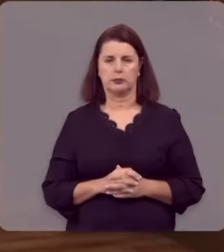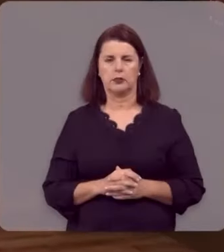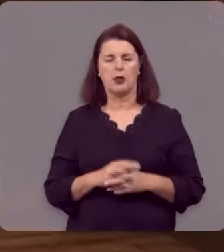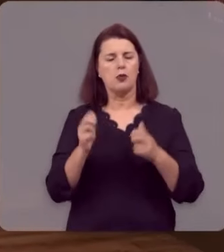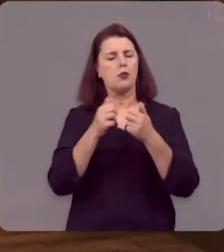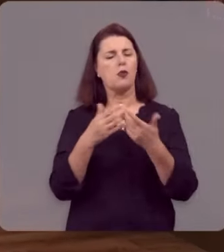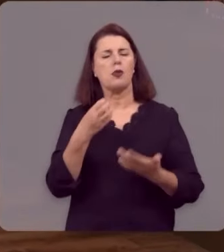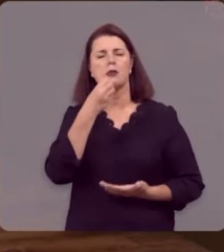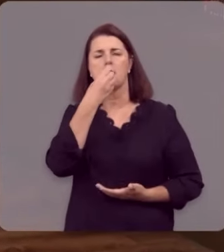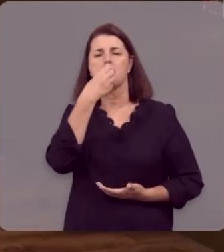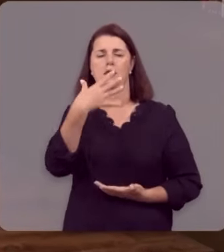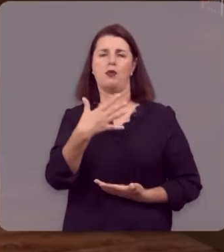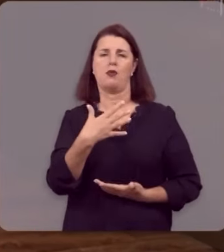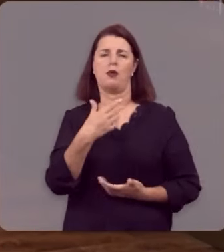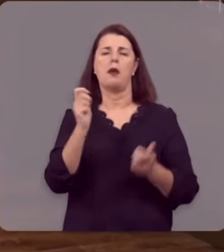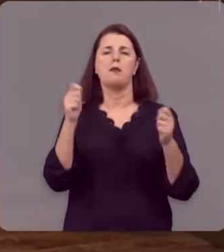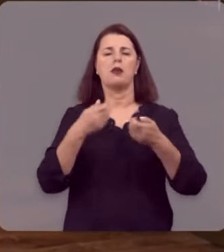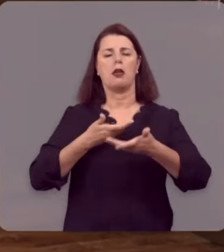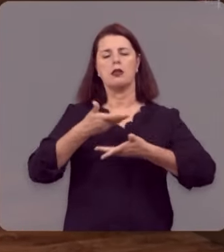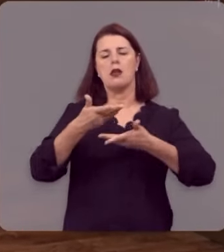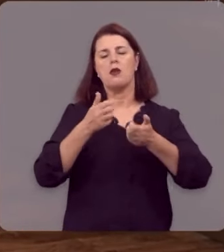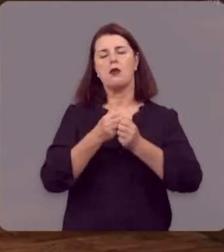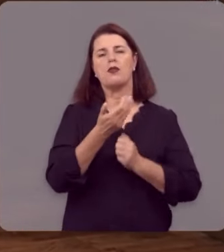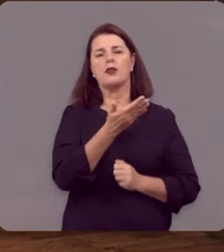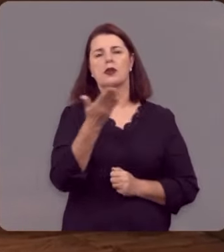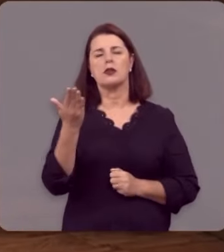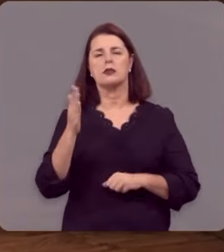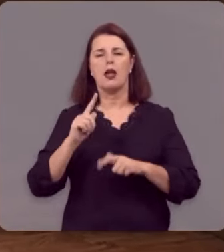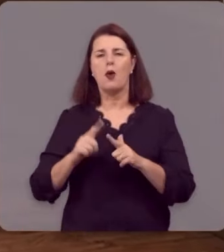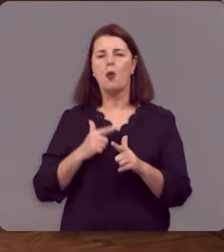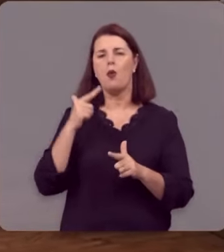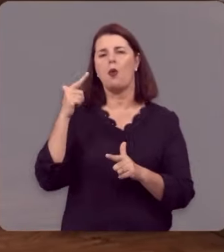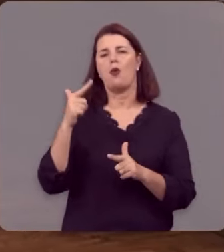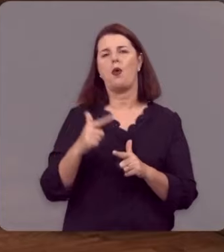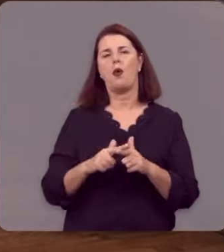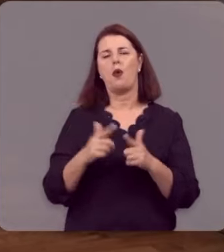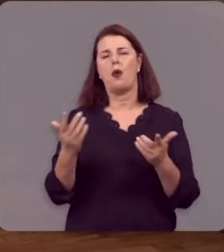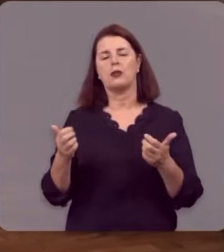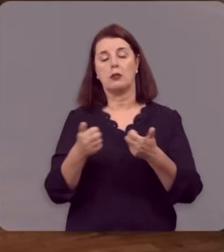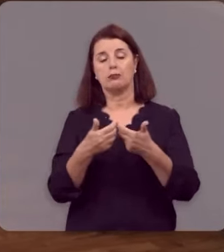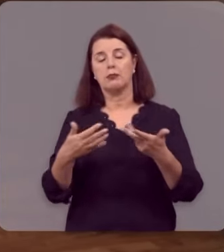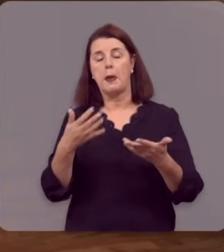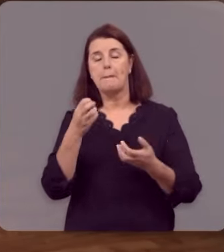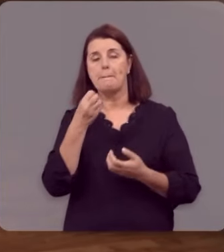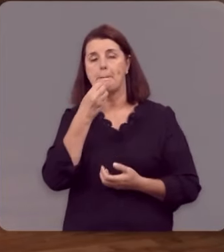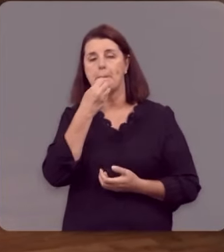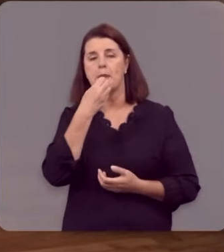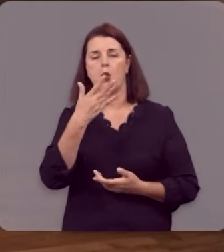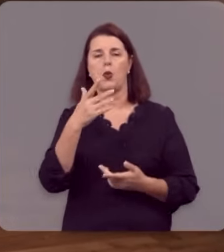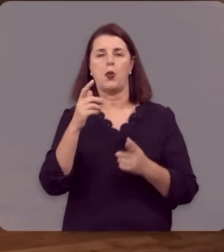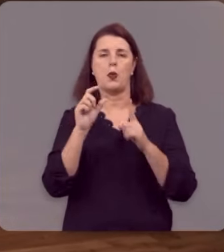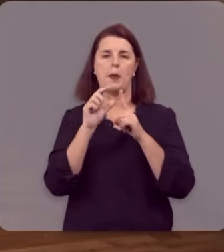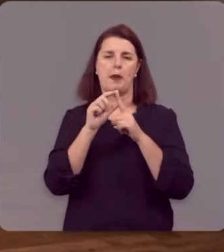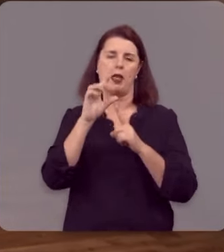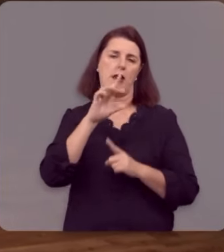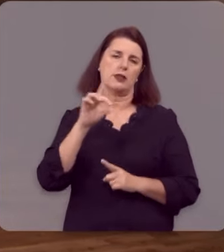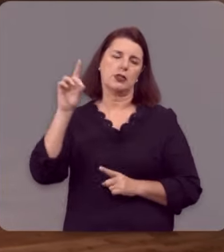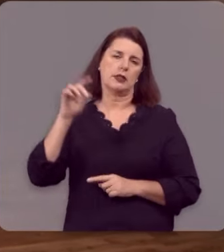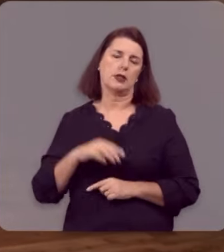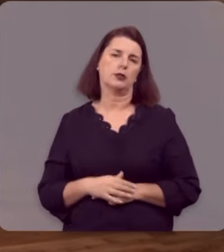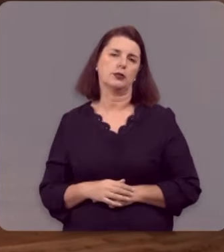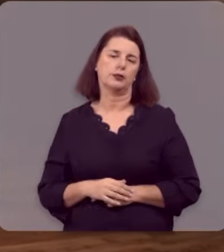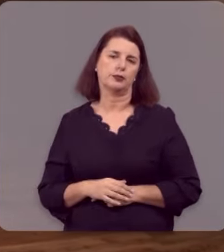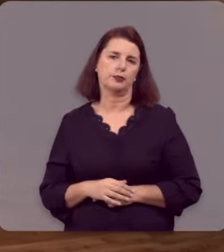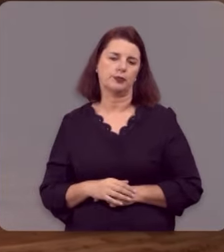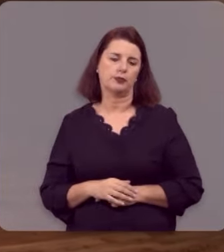Que coisa boa eu poder partilhar com você mais uma vez a belíssima e preciosíssima Palavra de